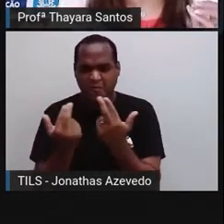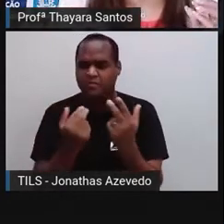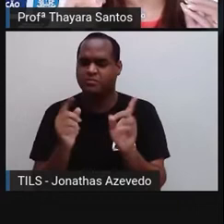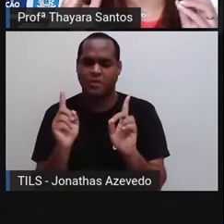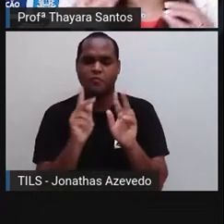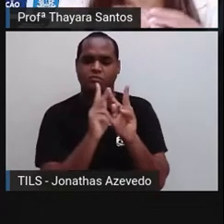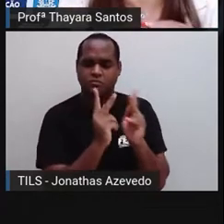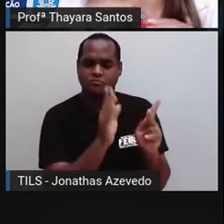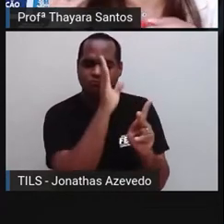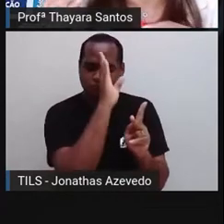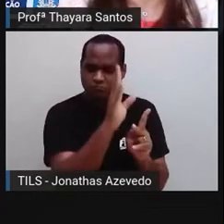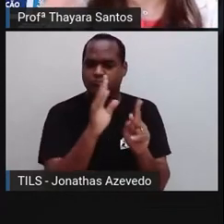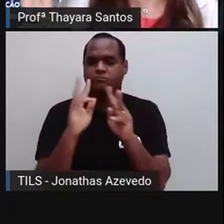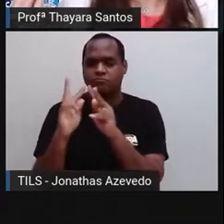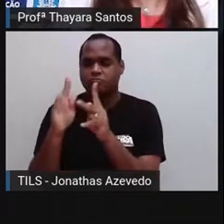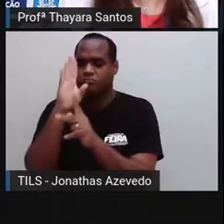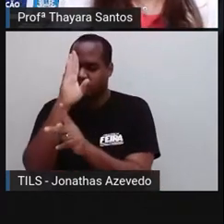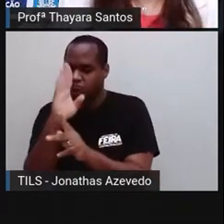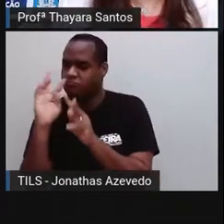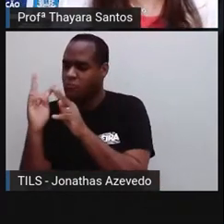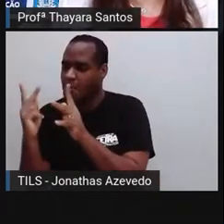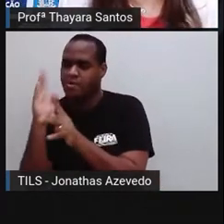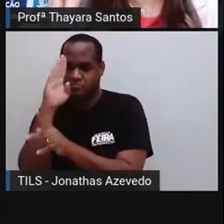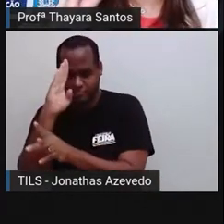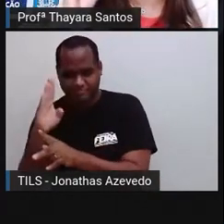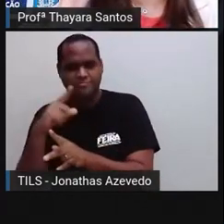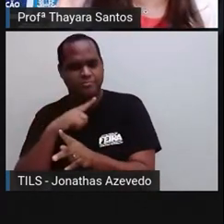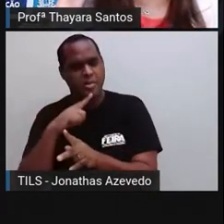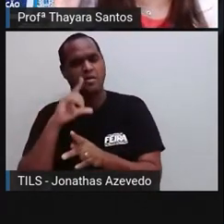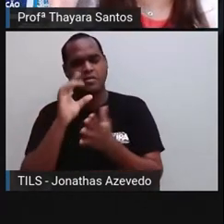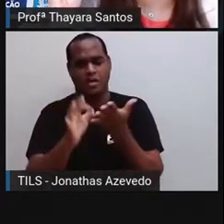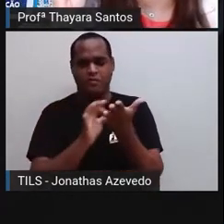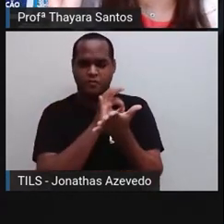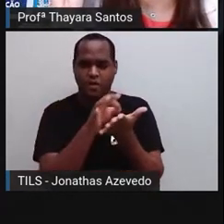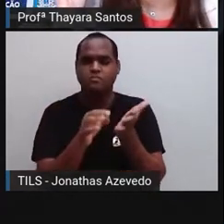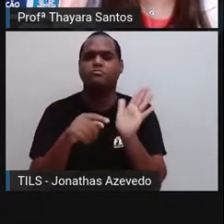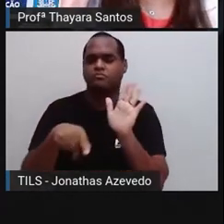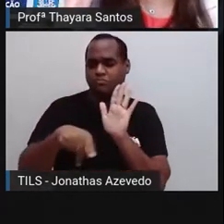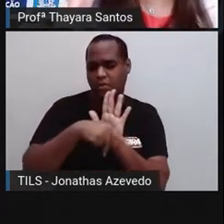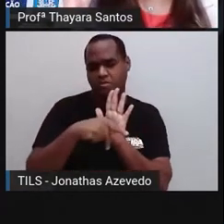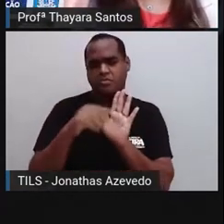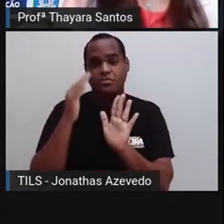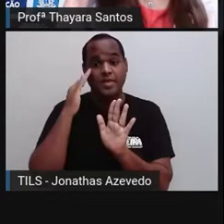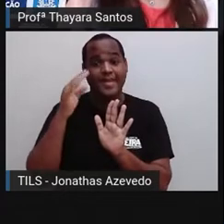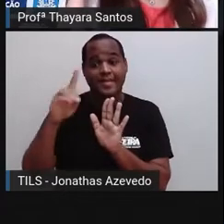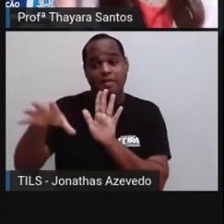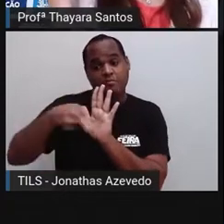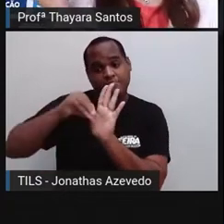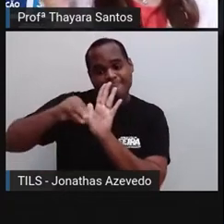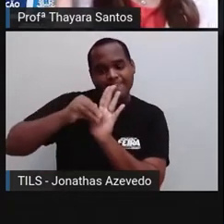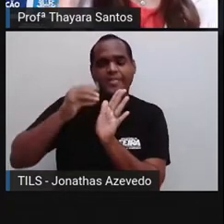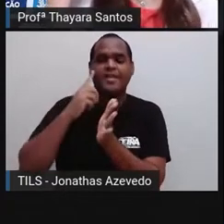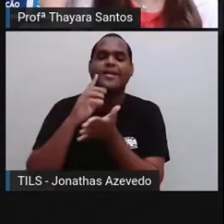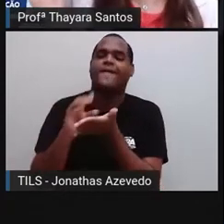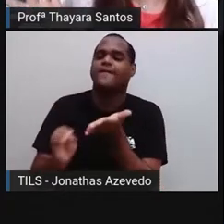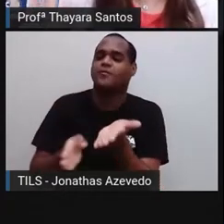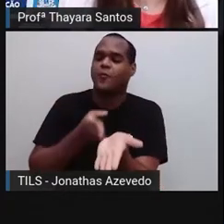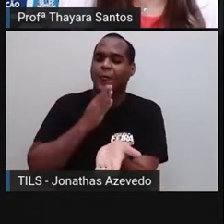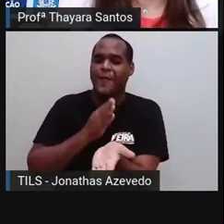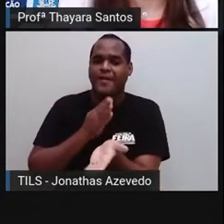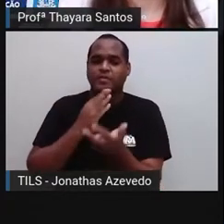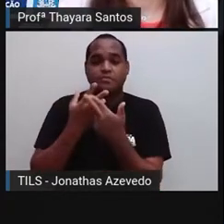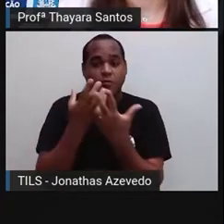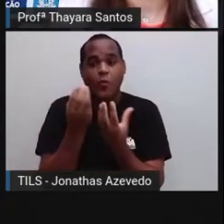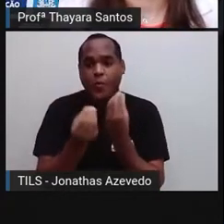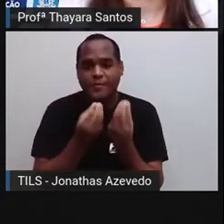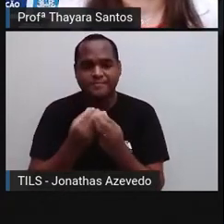Então, cada hormônio tem uma função específica naquela célula. Por isso que ela tem os receptores que servem para ela reconhecer aquele hormônio.